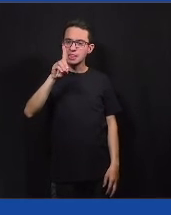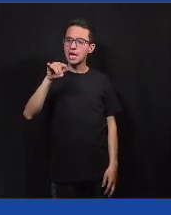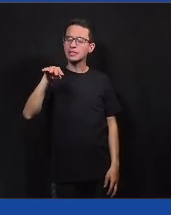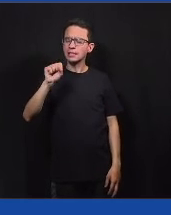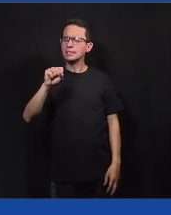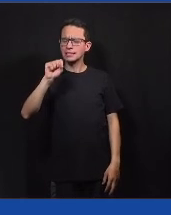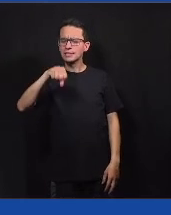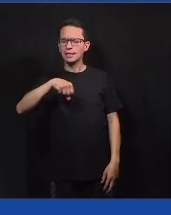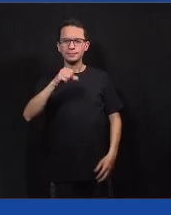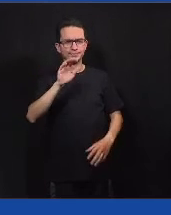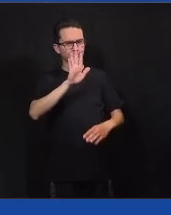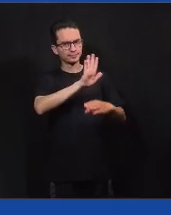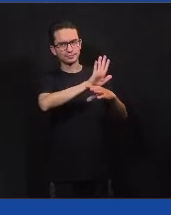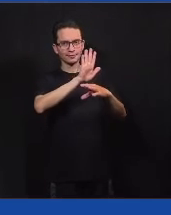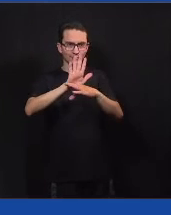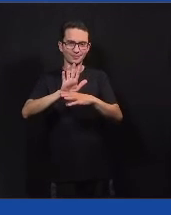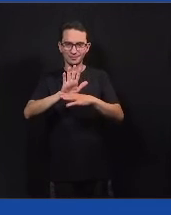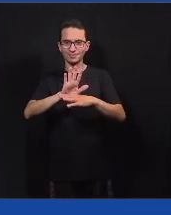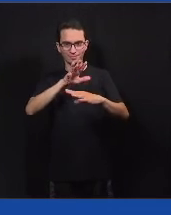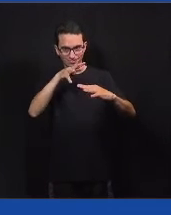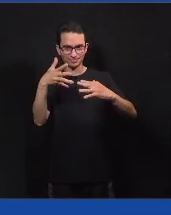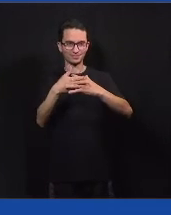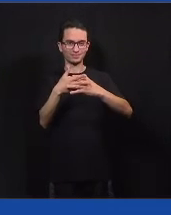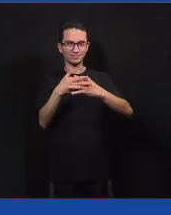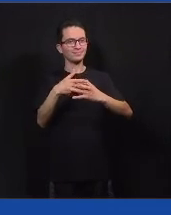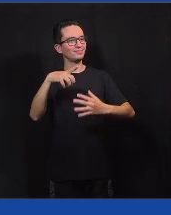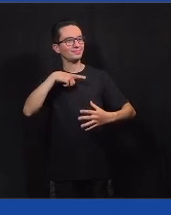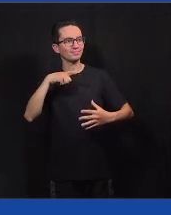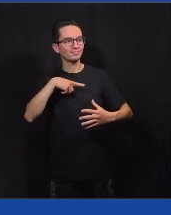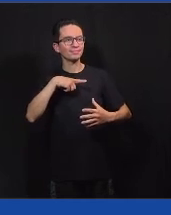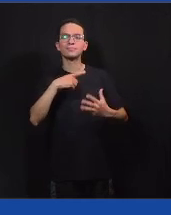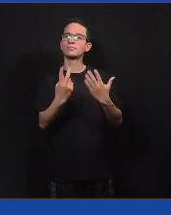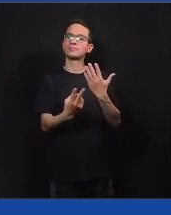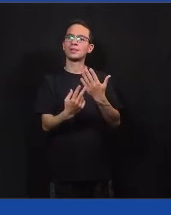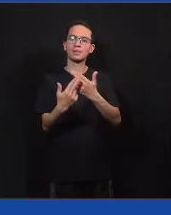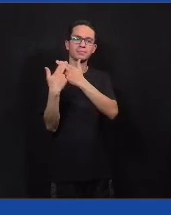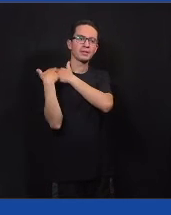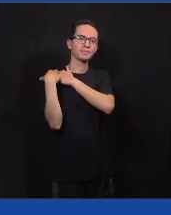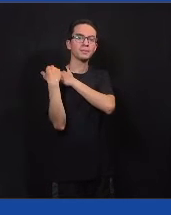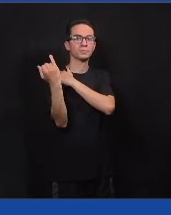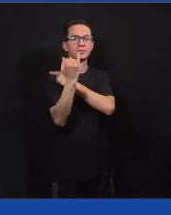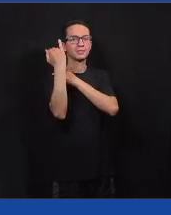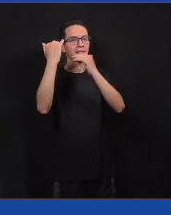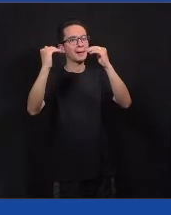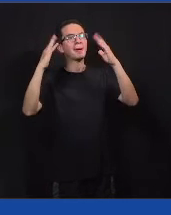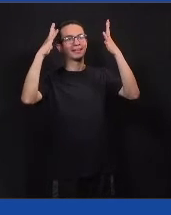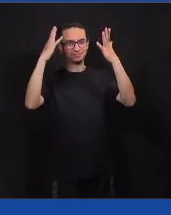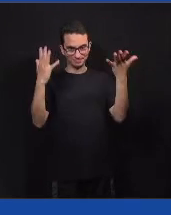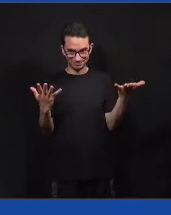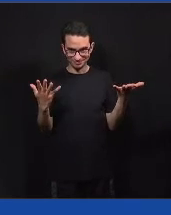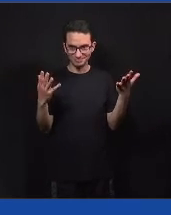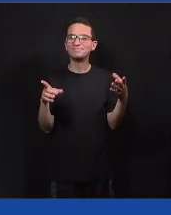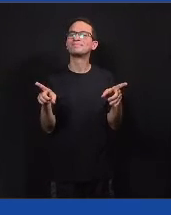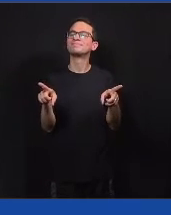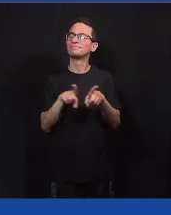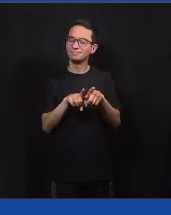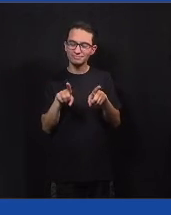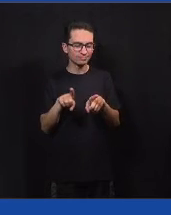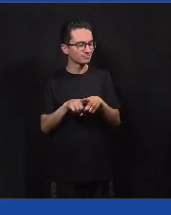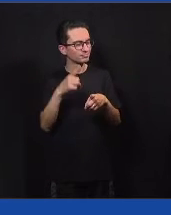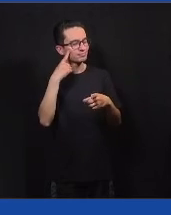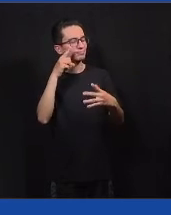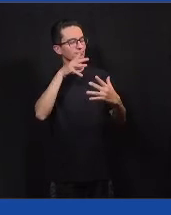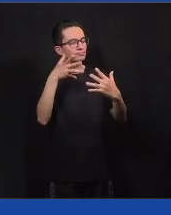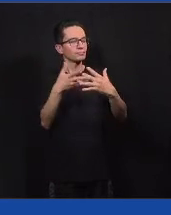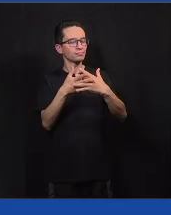participam do Lab Cidadania que desempenham um papel muito relevante no engajamento do cidadão, na produção de conteúdo